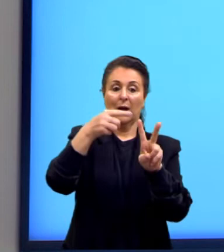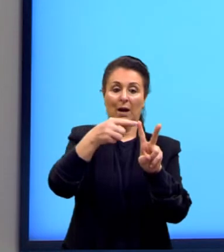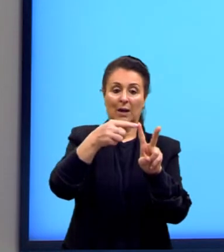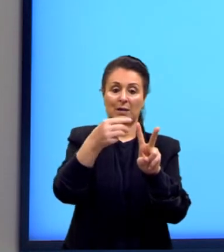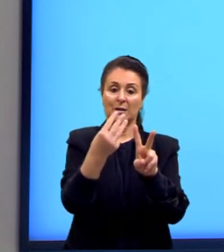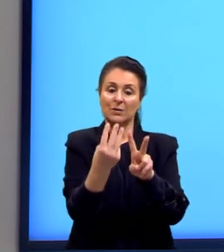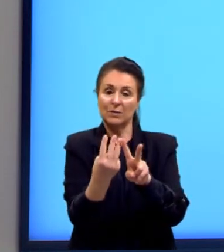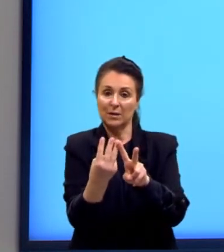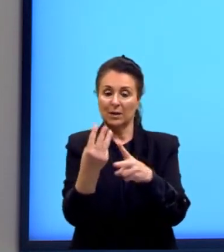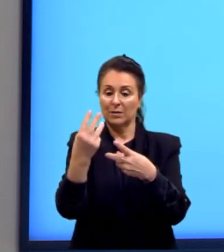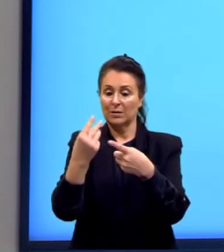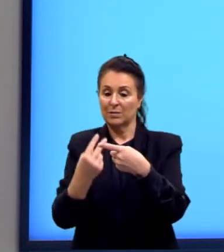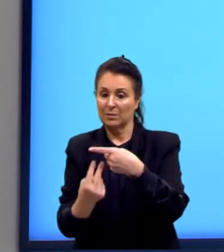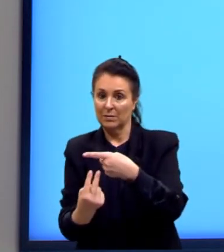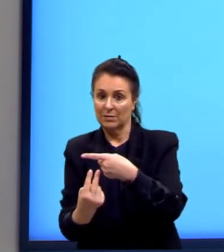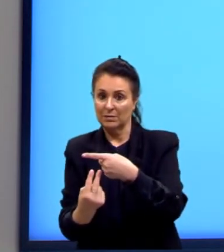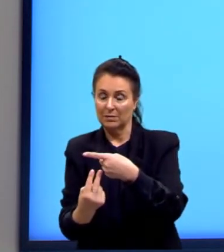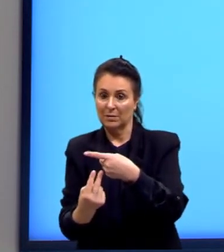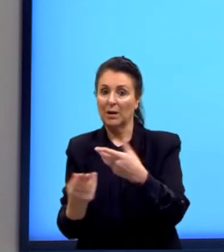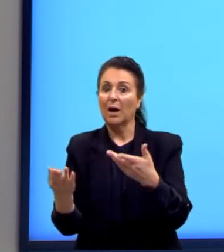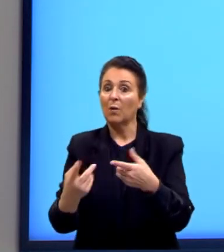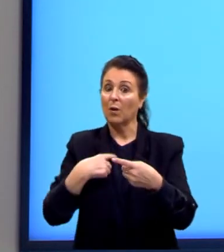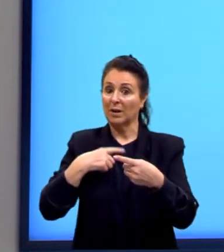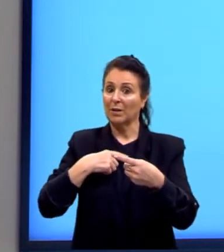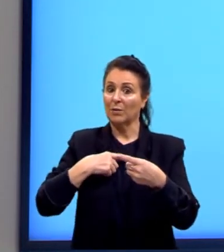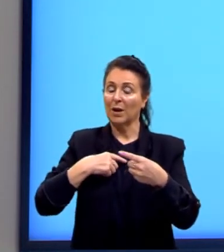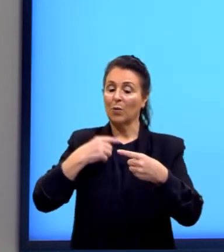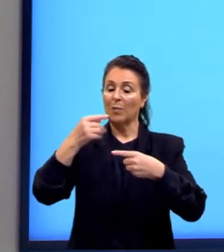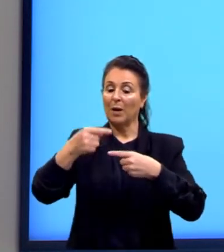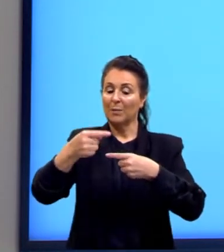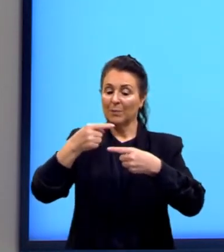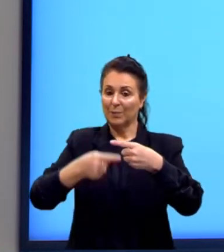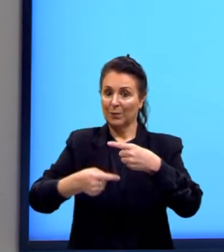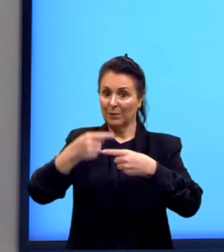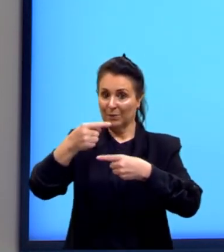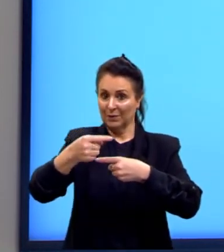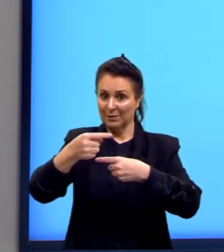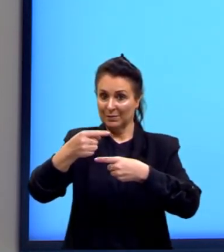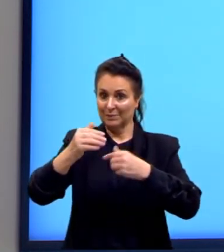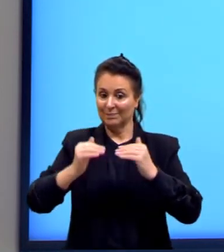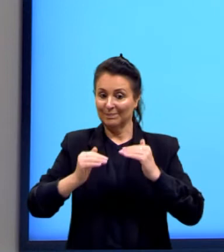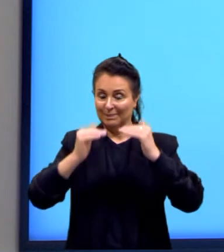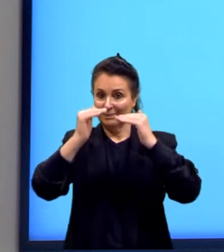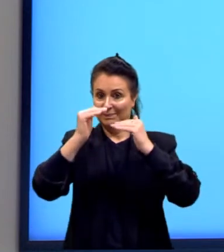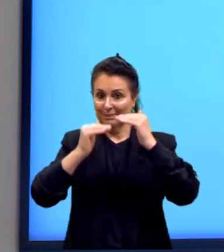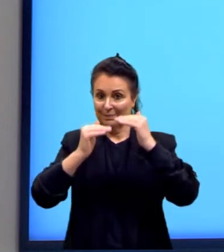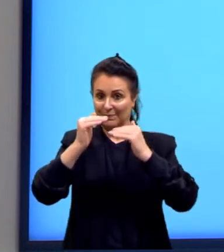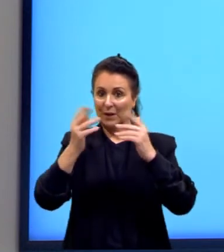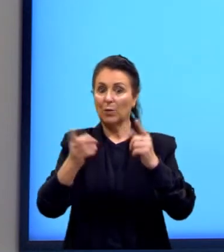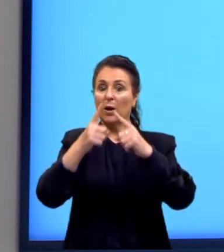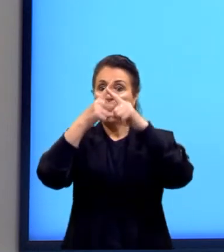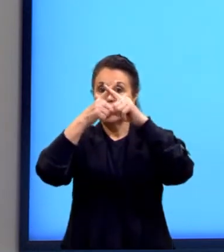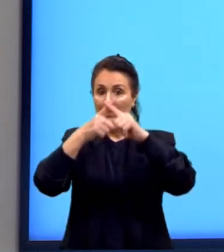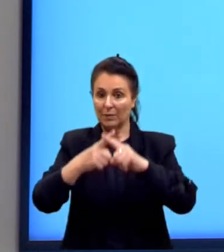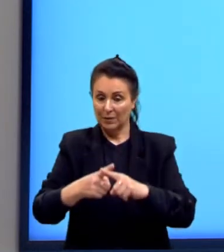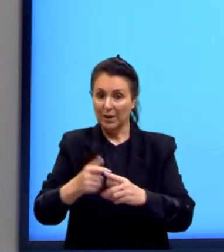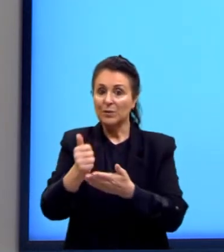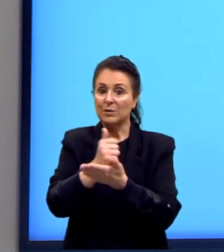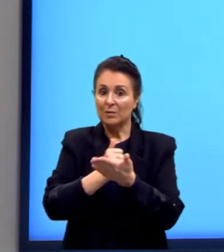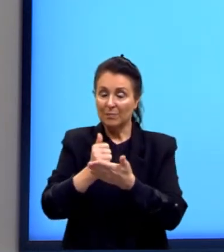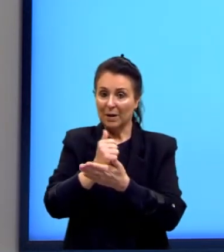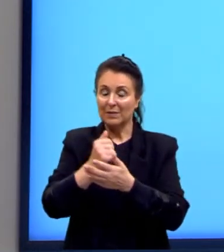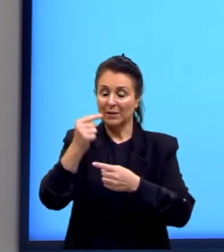chegamos, então, em uma proporção. Aqui, utilizamos a propriedade fundamental das